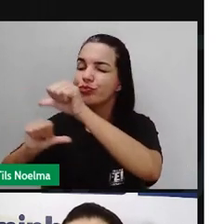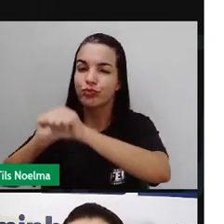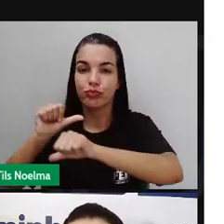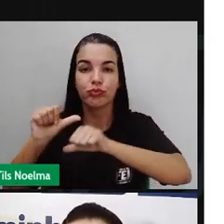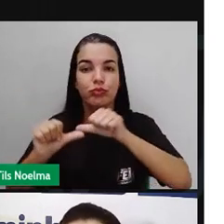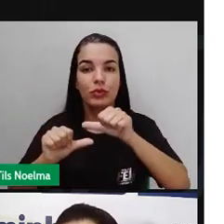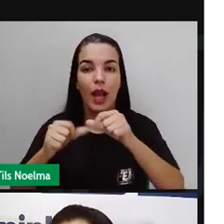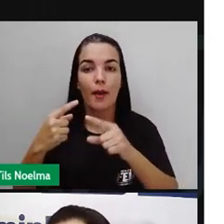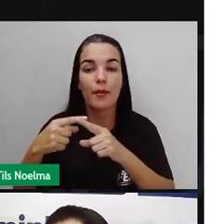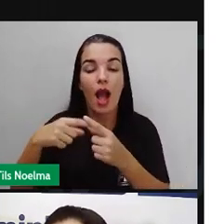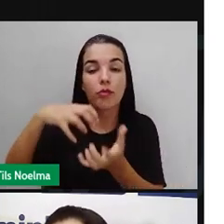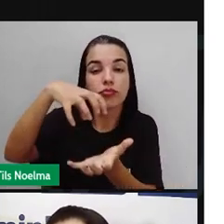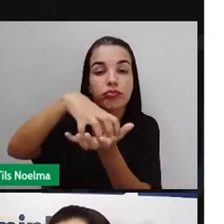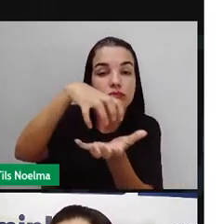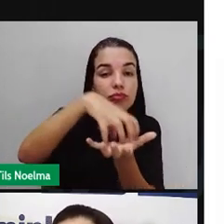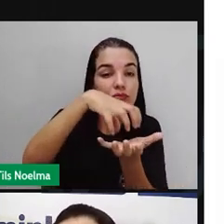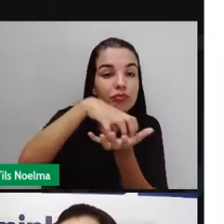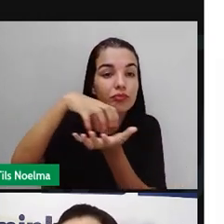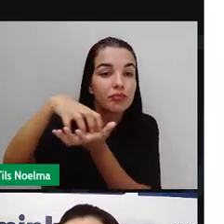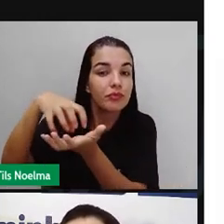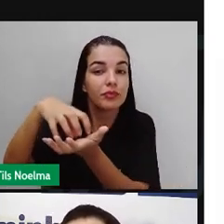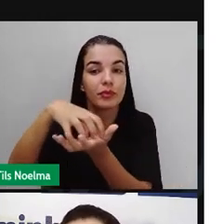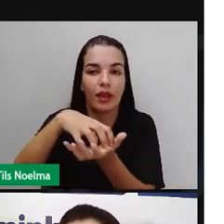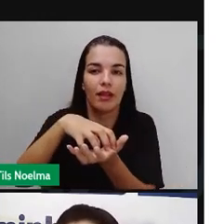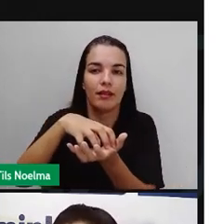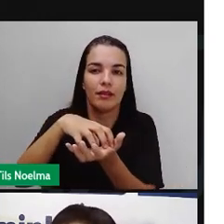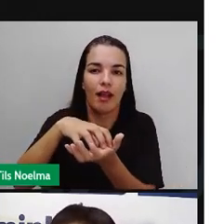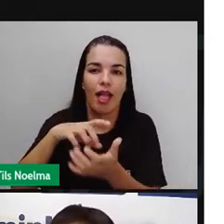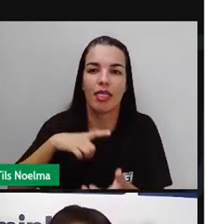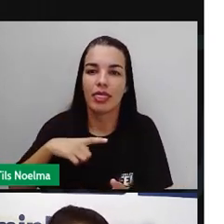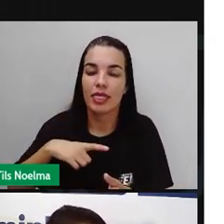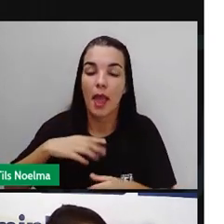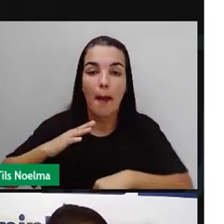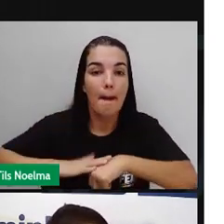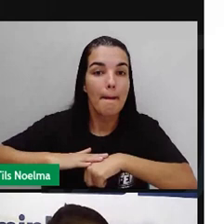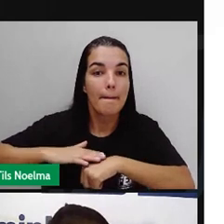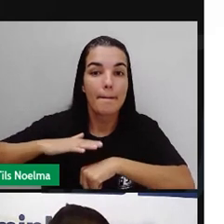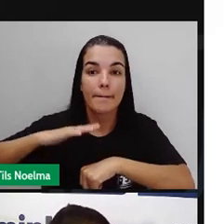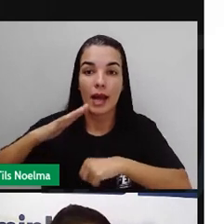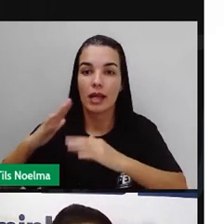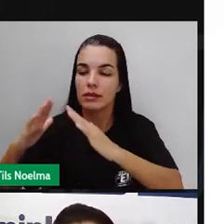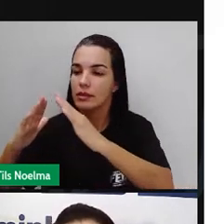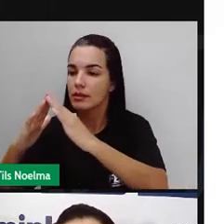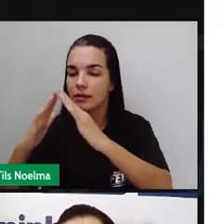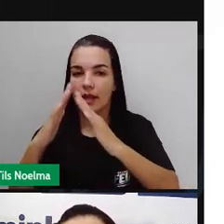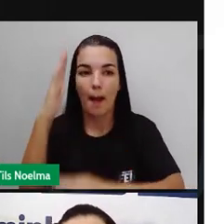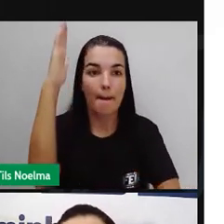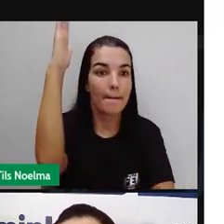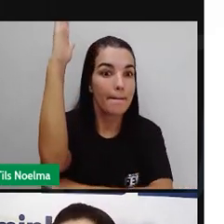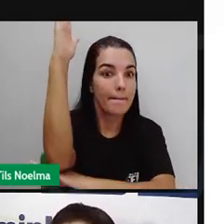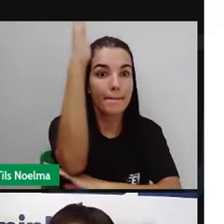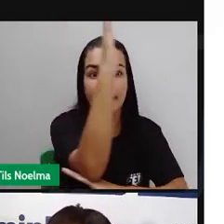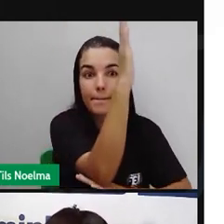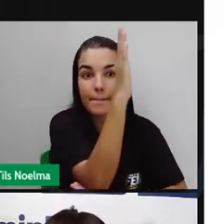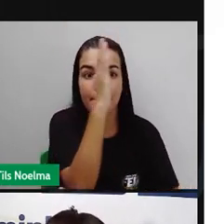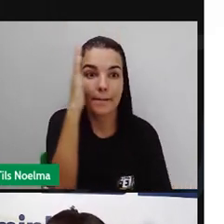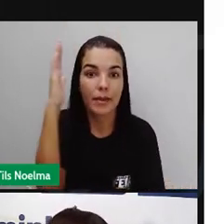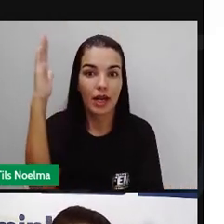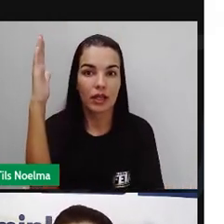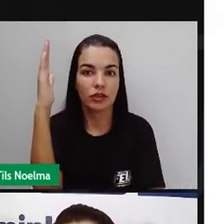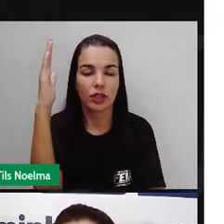da parte estrutural da cidade, né? Há a maior quantidade de prédios, né? O verde